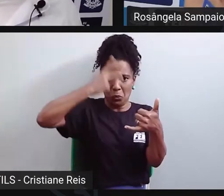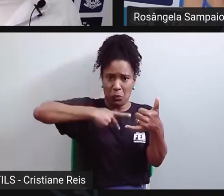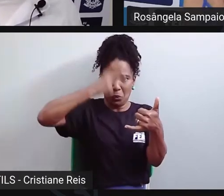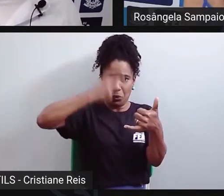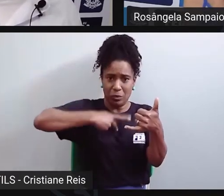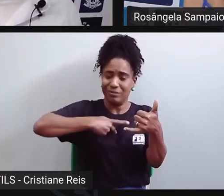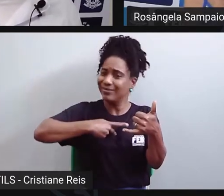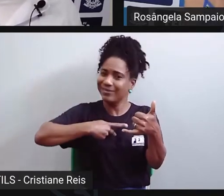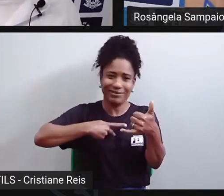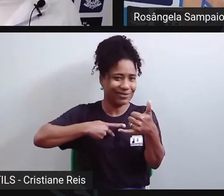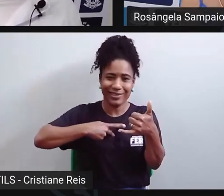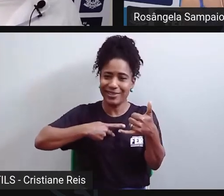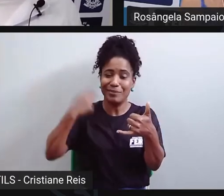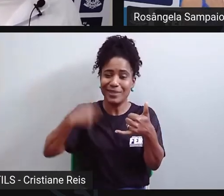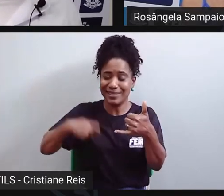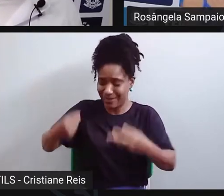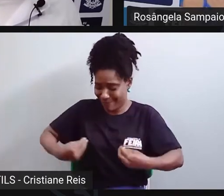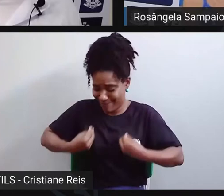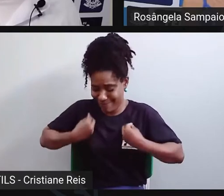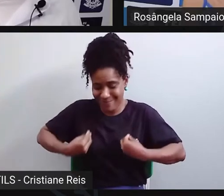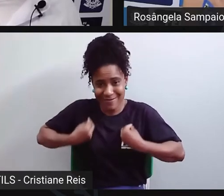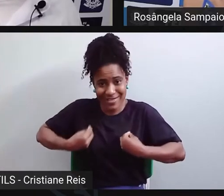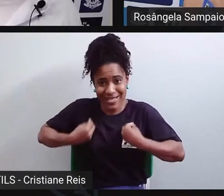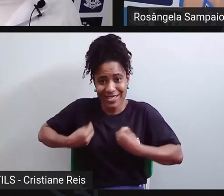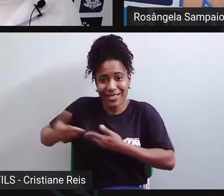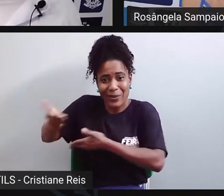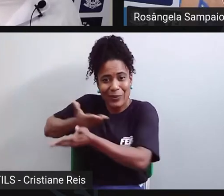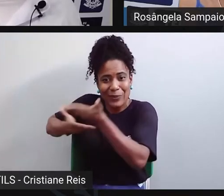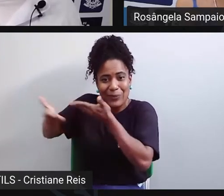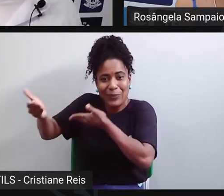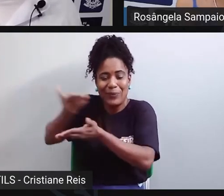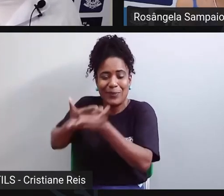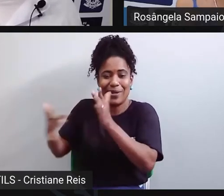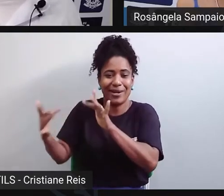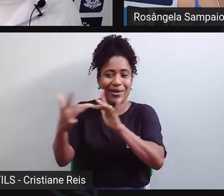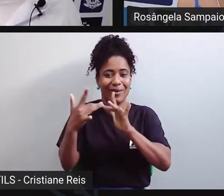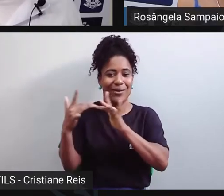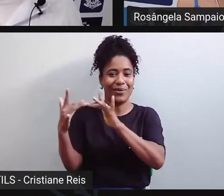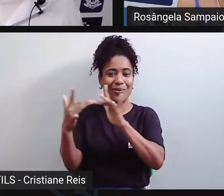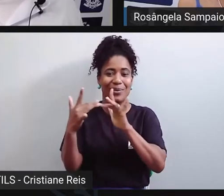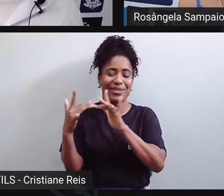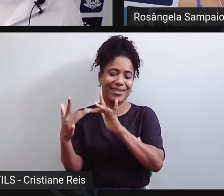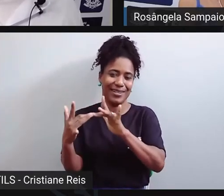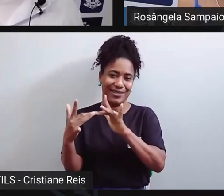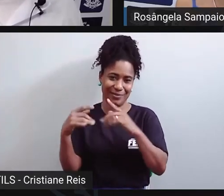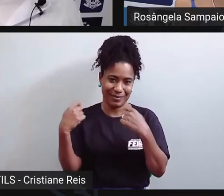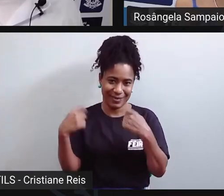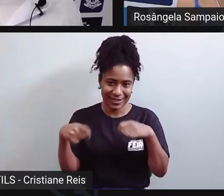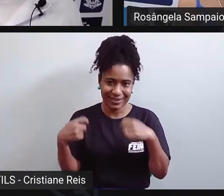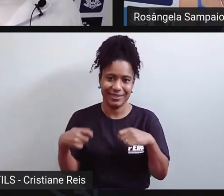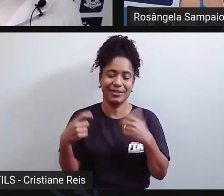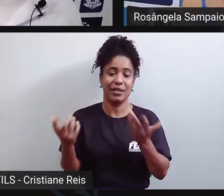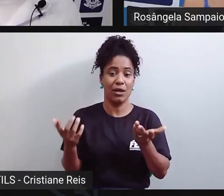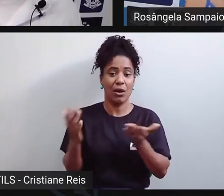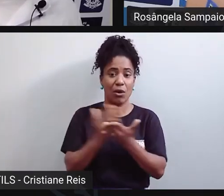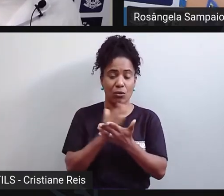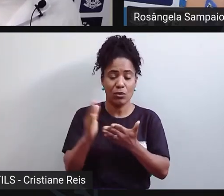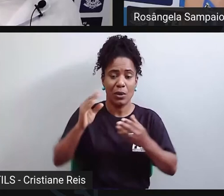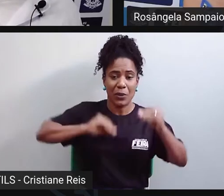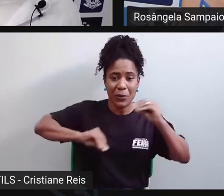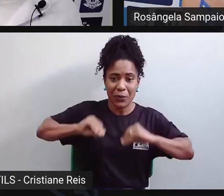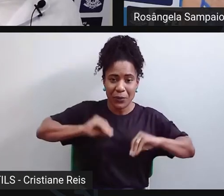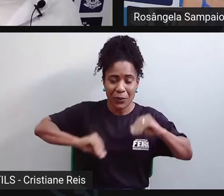precisa do outro. Ele precisa do contato do outro. E uma das coisas que tem levado a esses casos, né, de ansiedade, depressão,